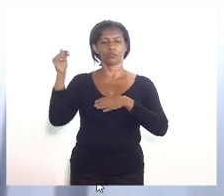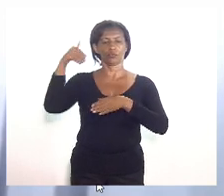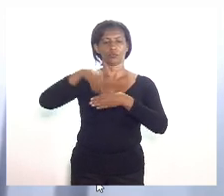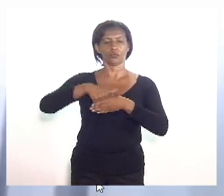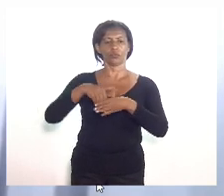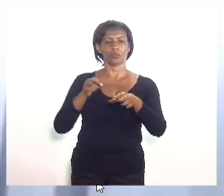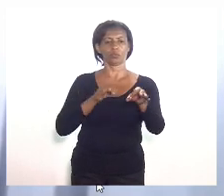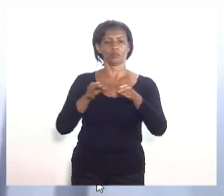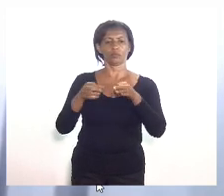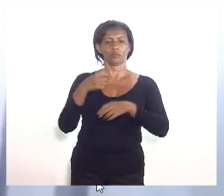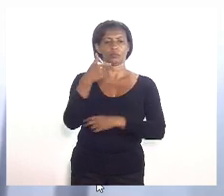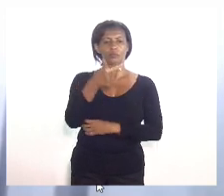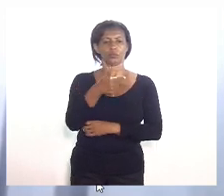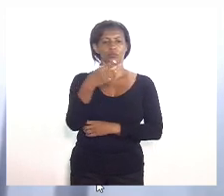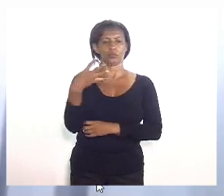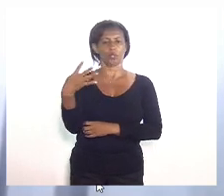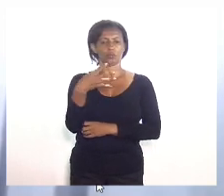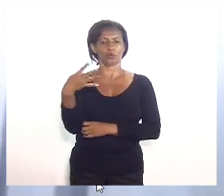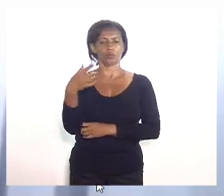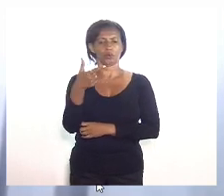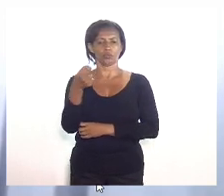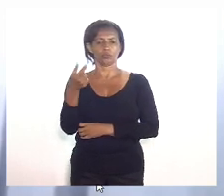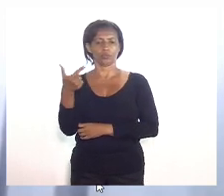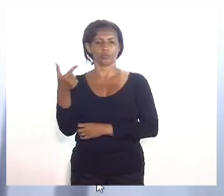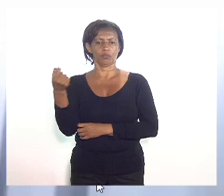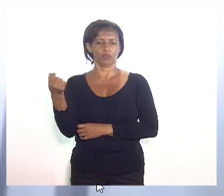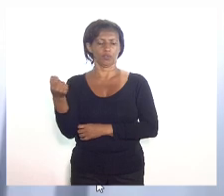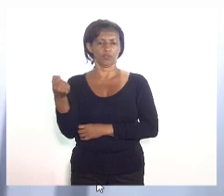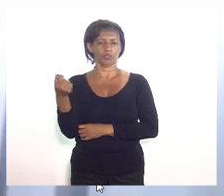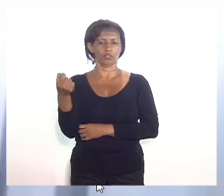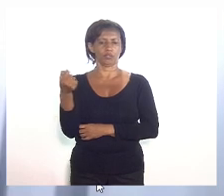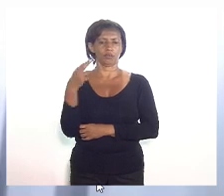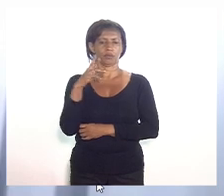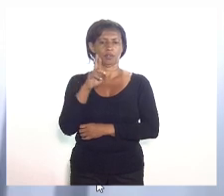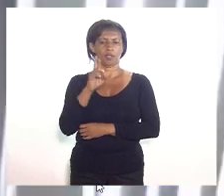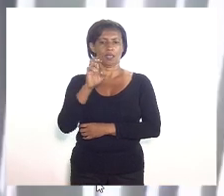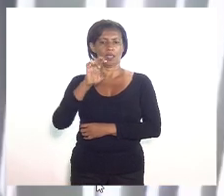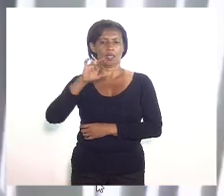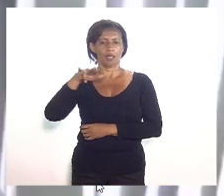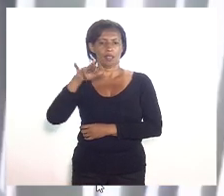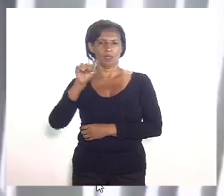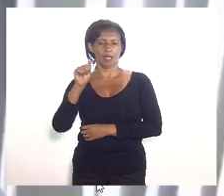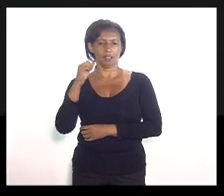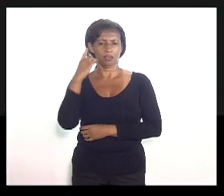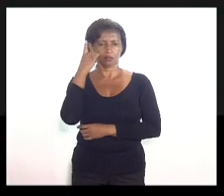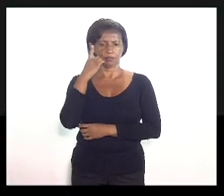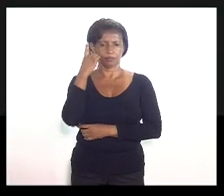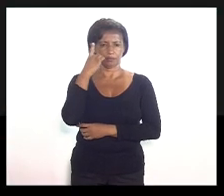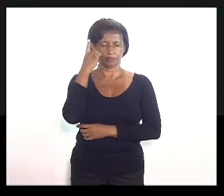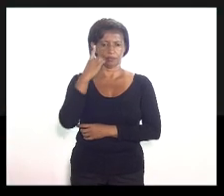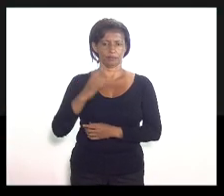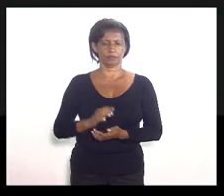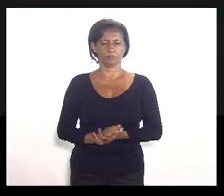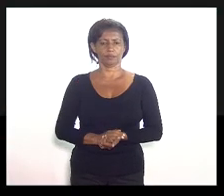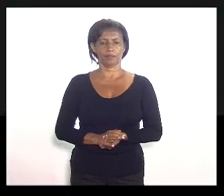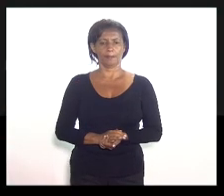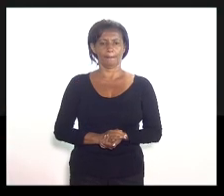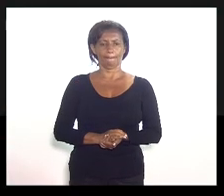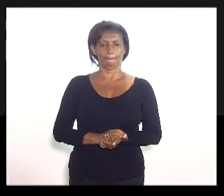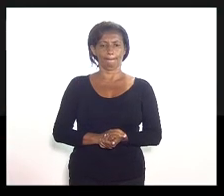2444 de 2020, deputada Renata Souza. Deputada Marta Rocha. Deputada Marta Rocha.